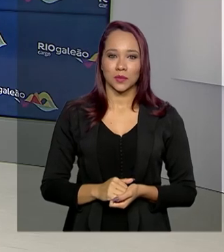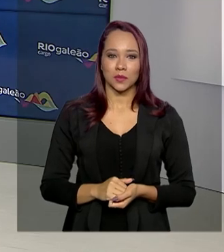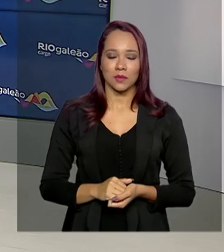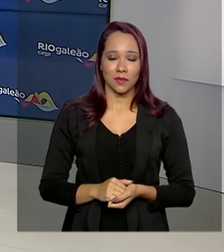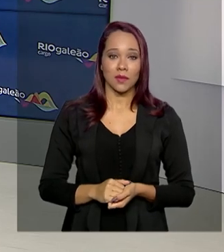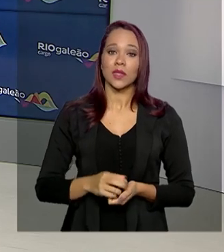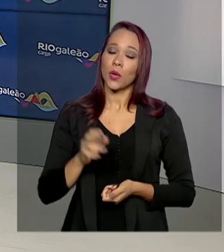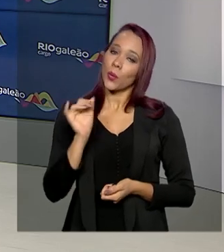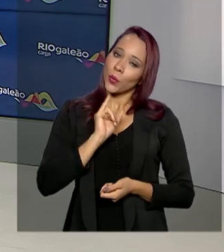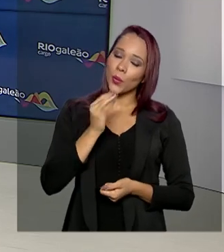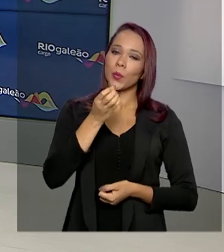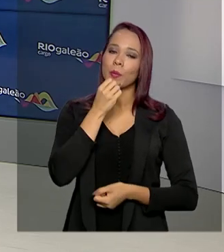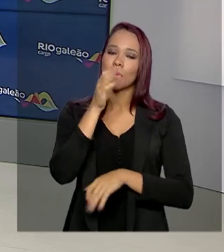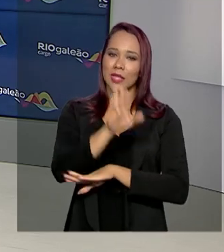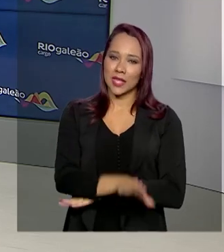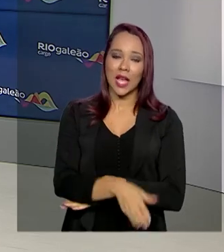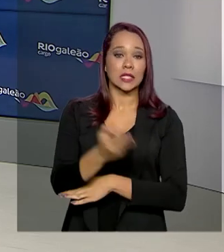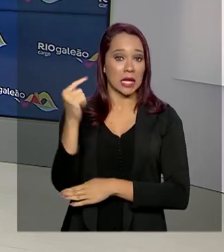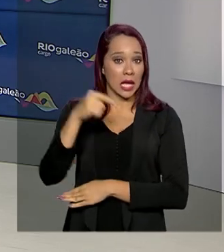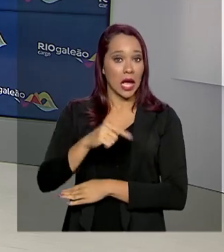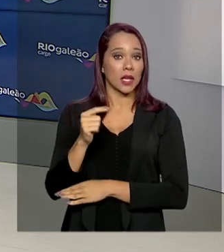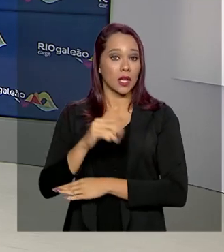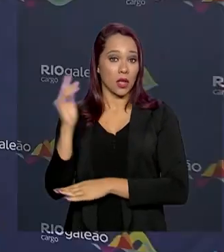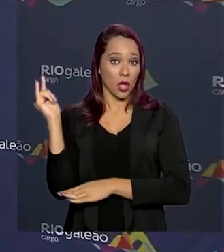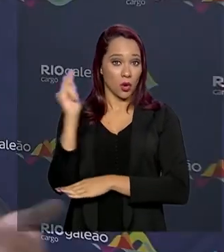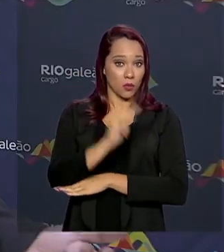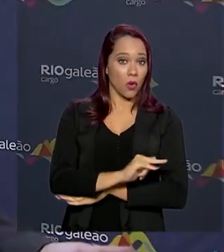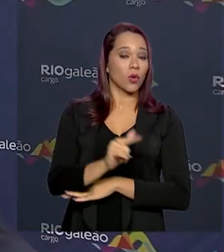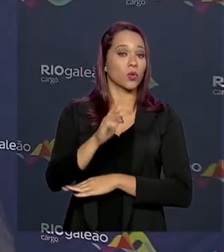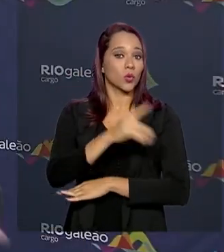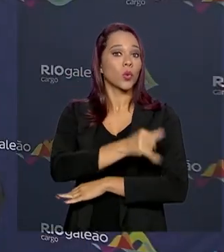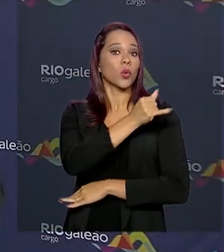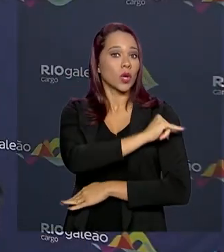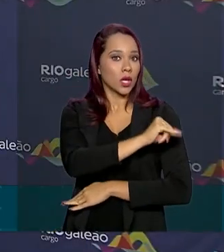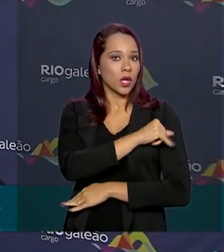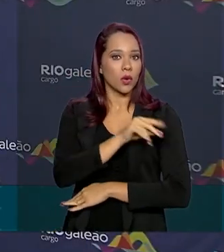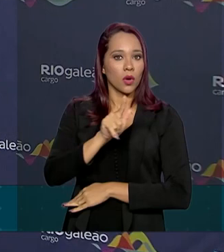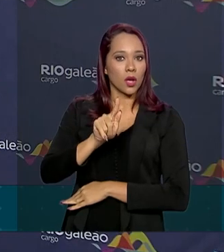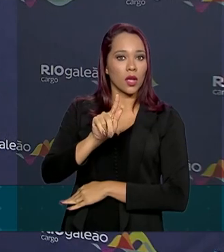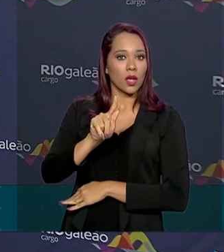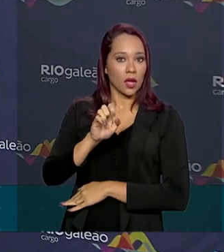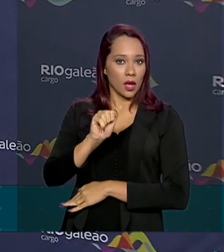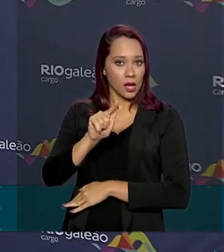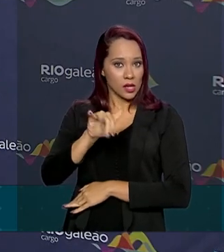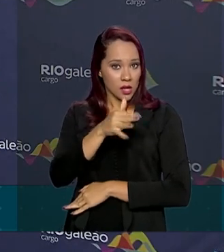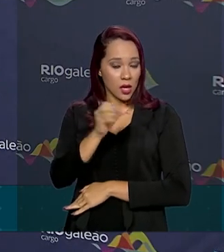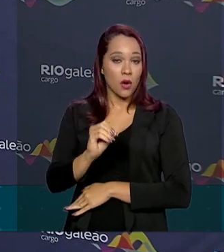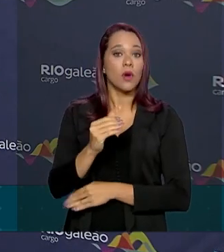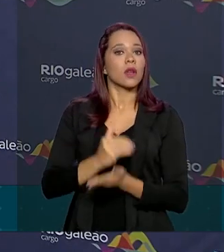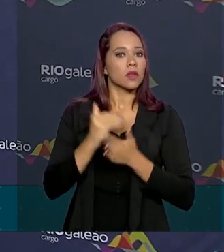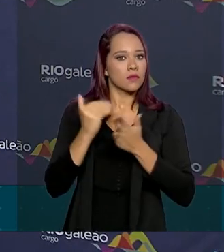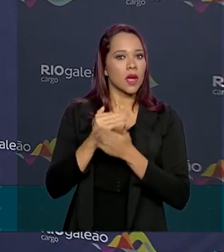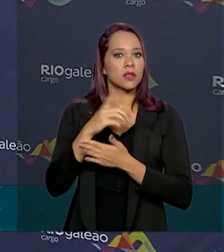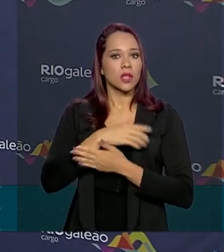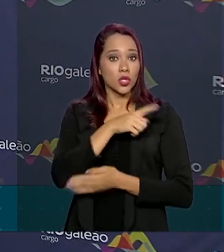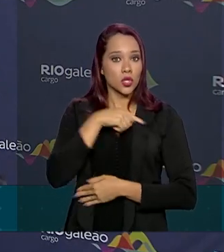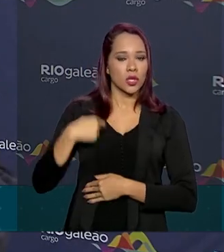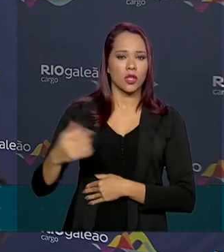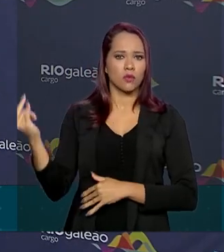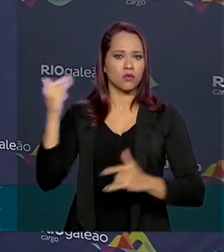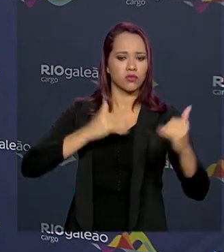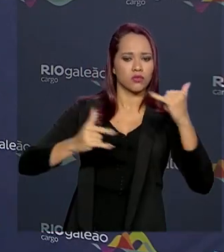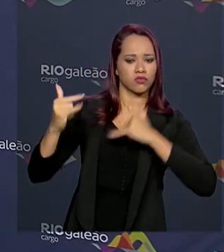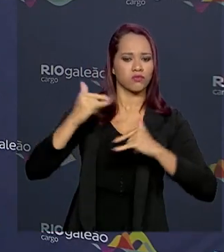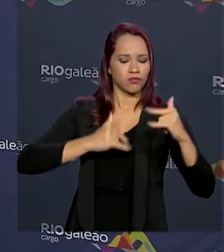Olá Roberto, boa tarde. Aqui é Aeroporto Internacional do Rio de Janeiro, o Galeão, é o segundo terminal do país que mais recebe chineses. Por isso,